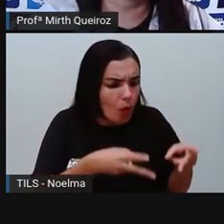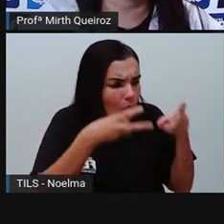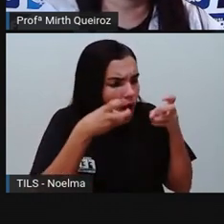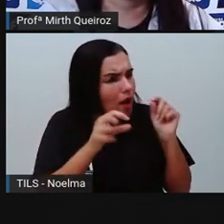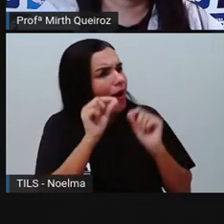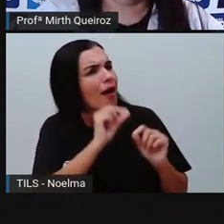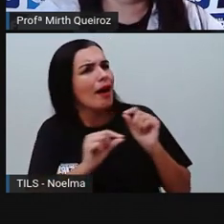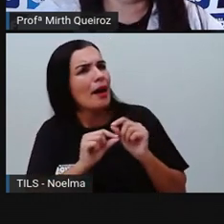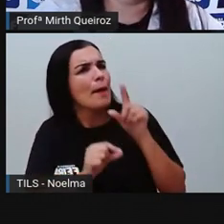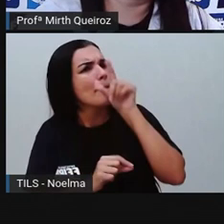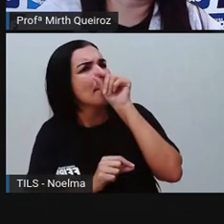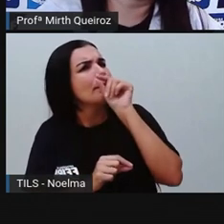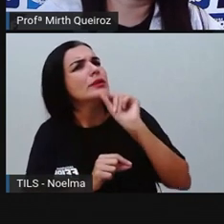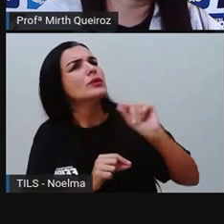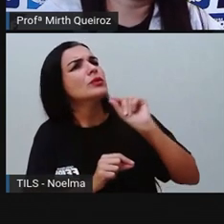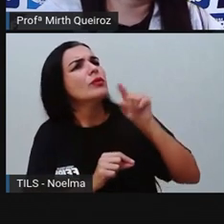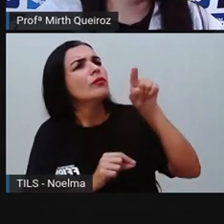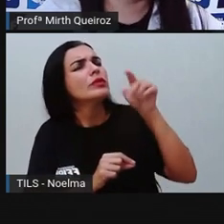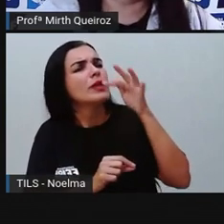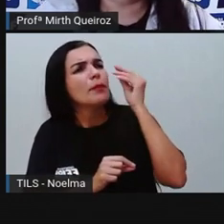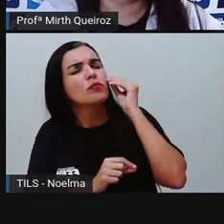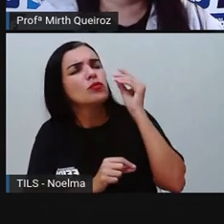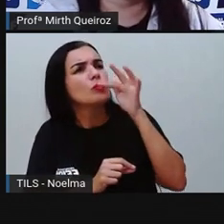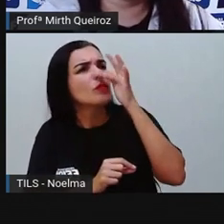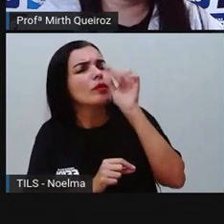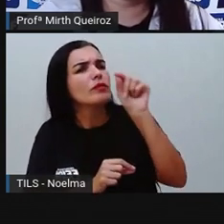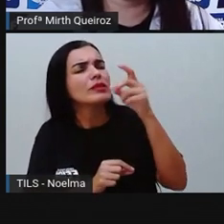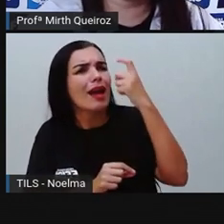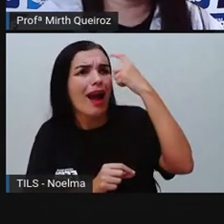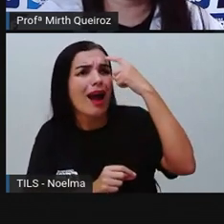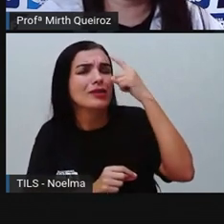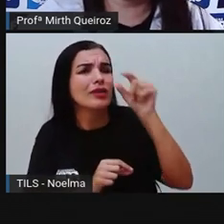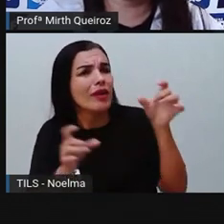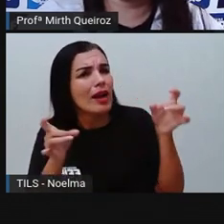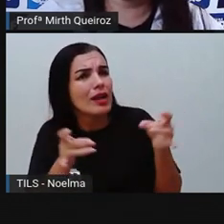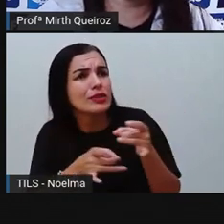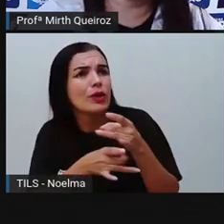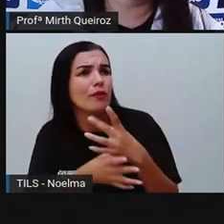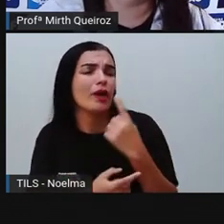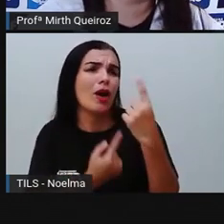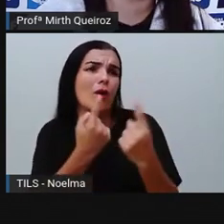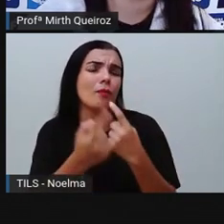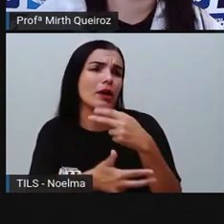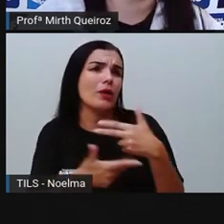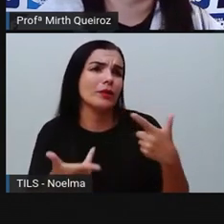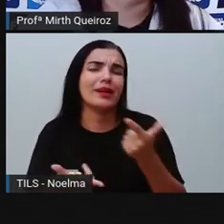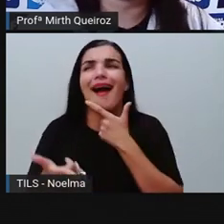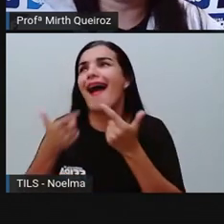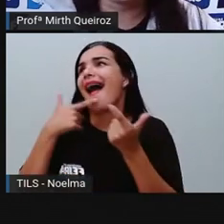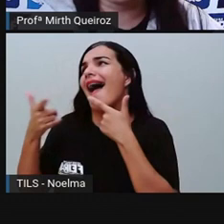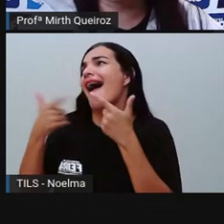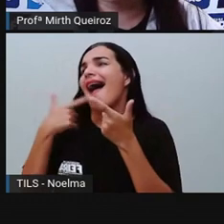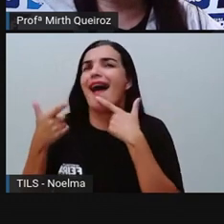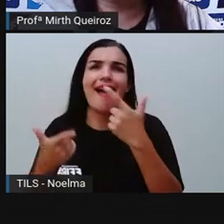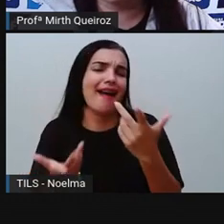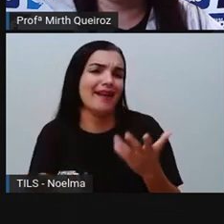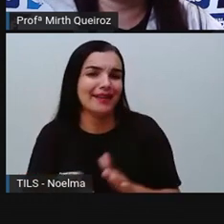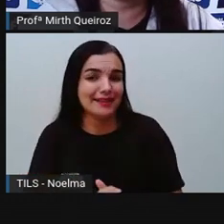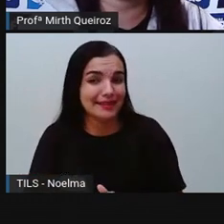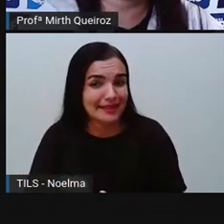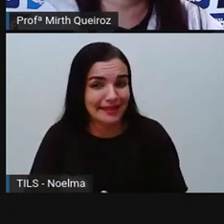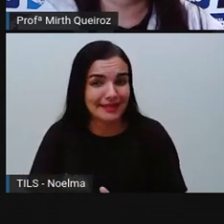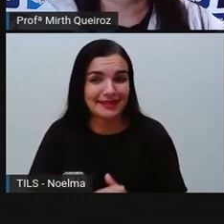perguntou, Ô, Beija-Flo, você acha que vai resolver alguma coisa? Cá, cá, cá, cá, cá. E começou a